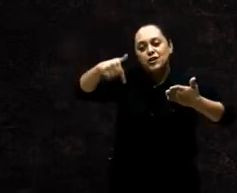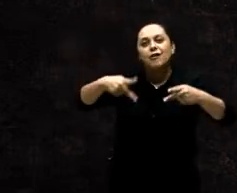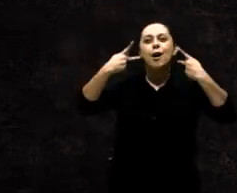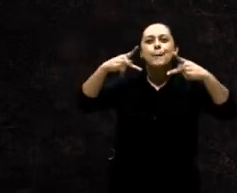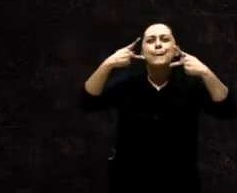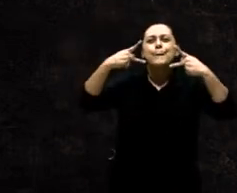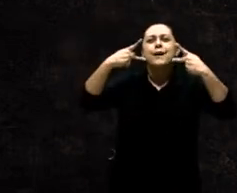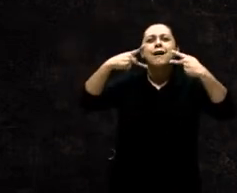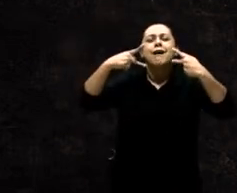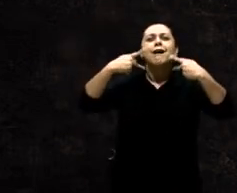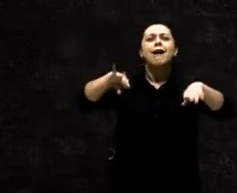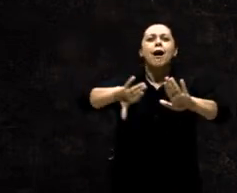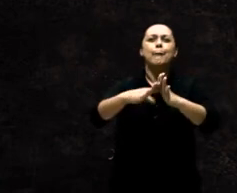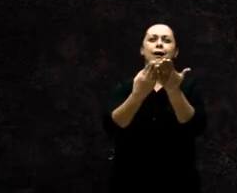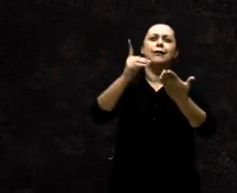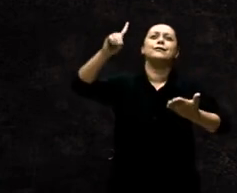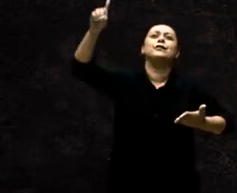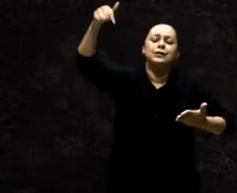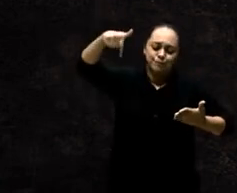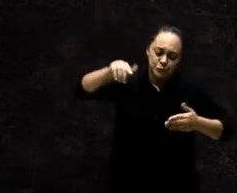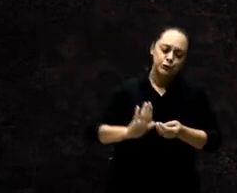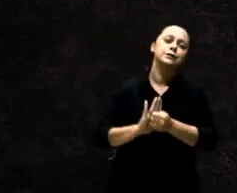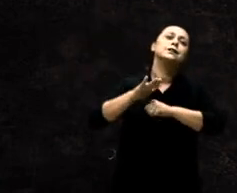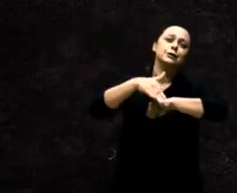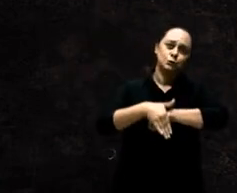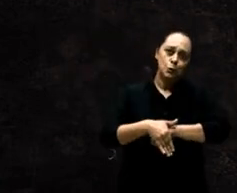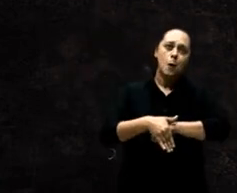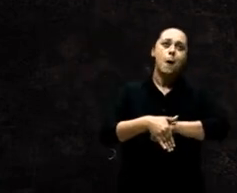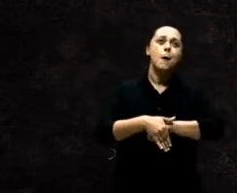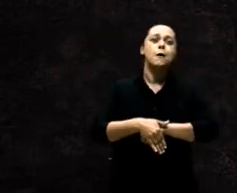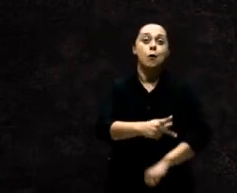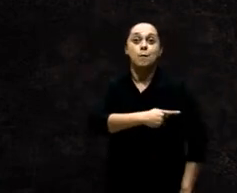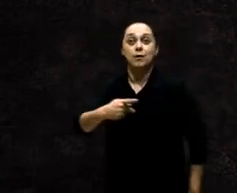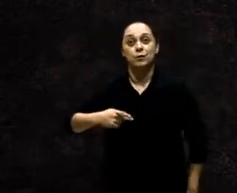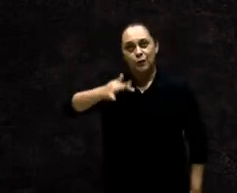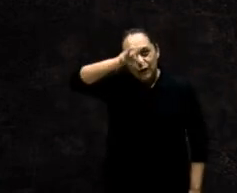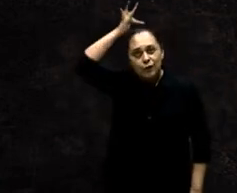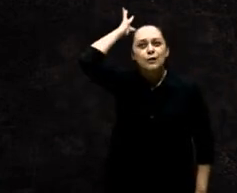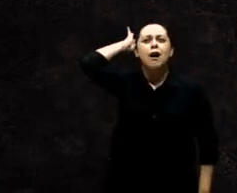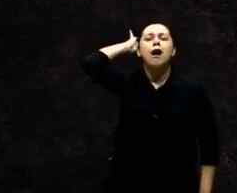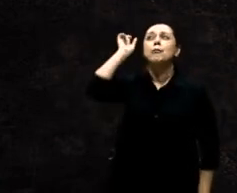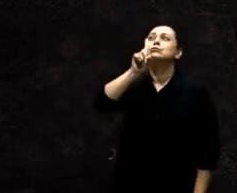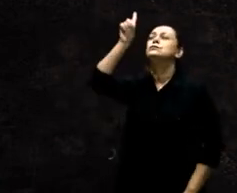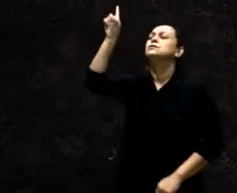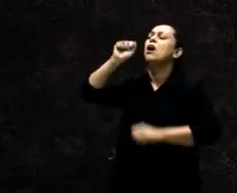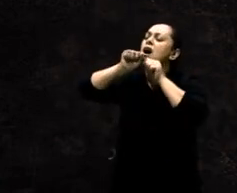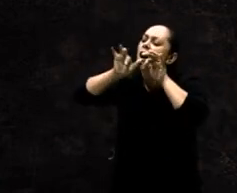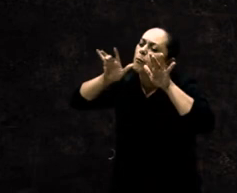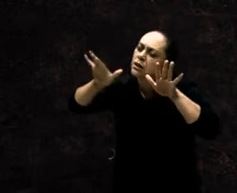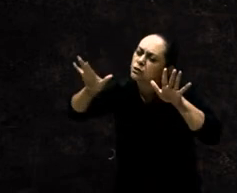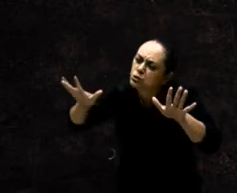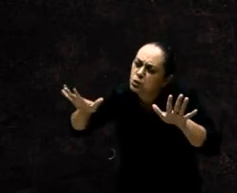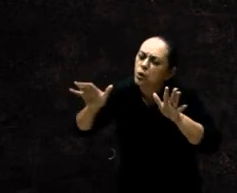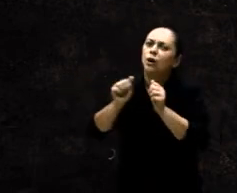cooperador nesta noite do pastor Fábio Rezende. Deus abençoe meu amigo, obrigado, espero